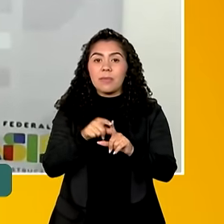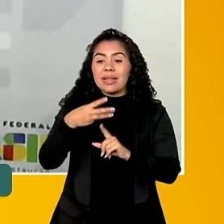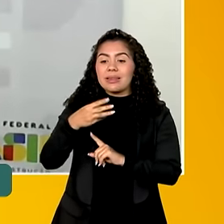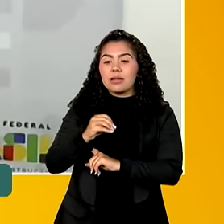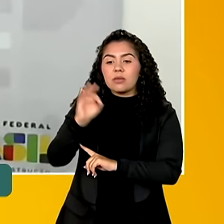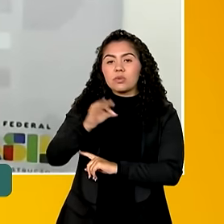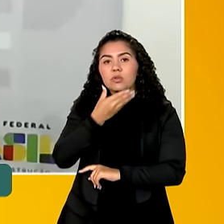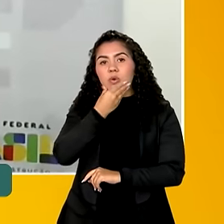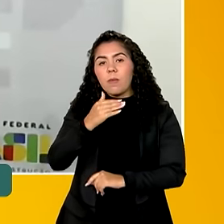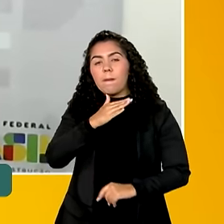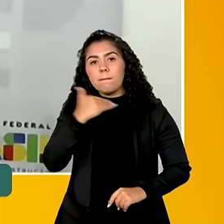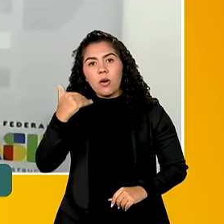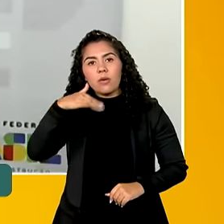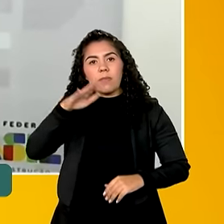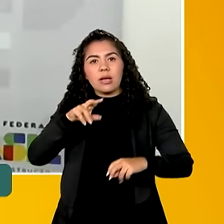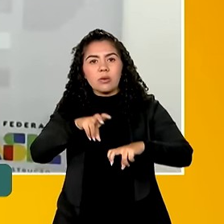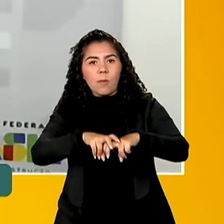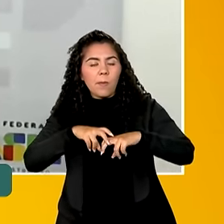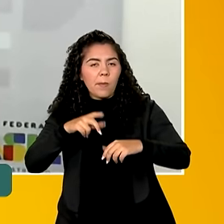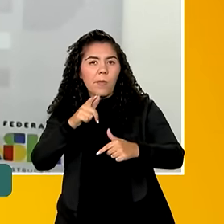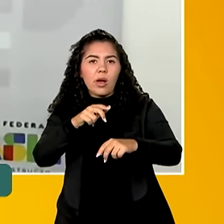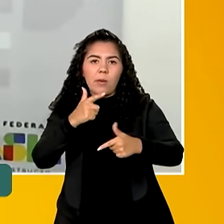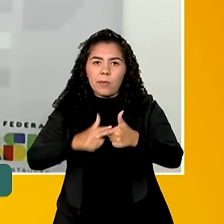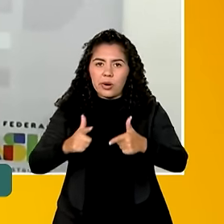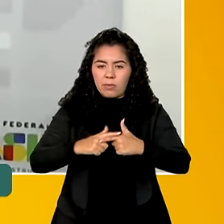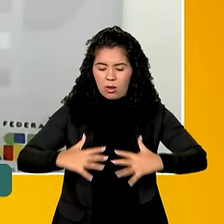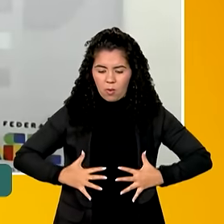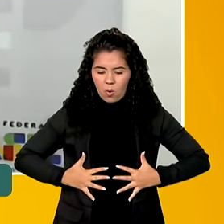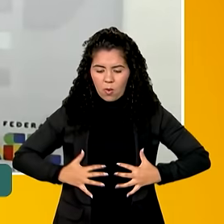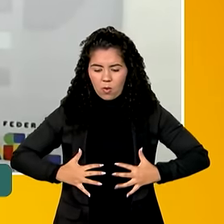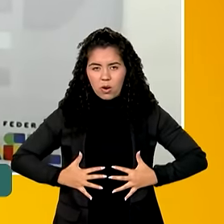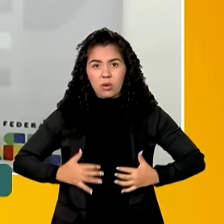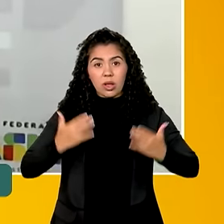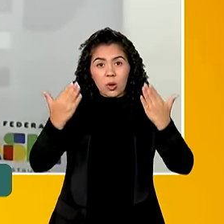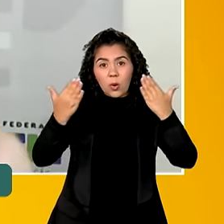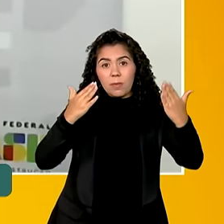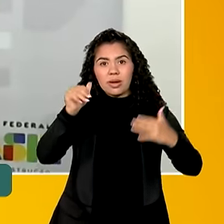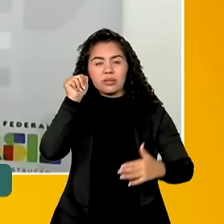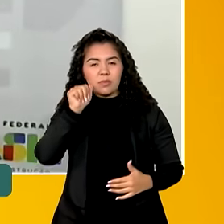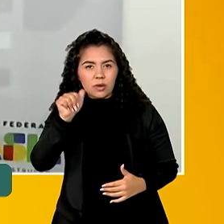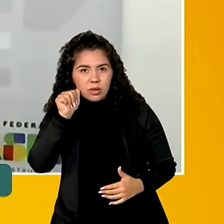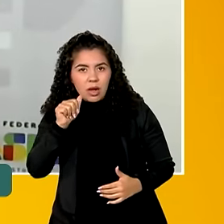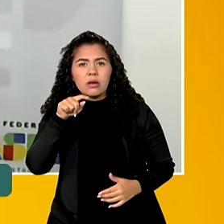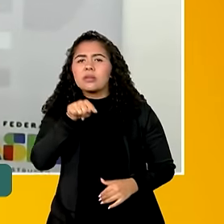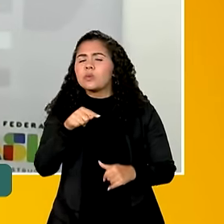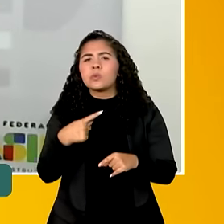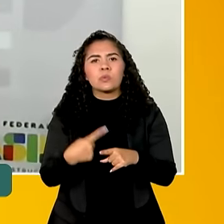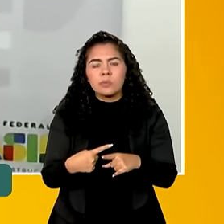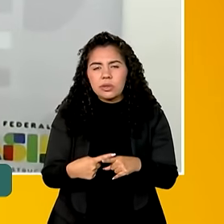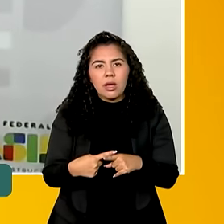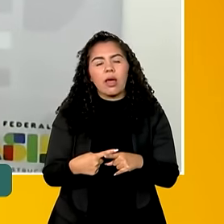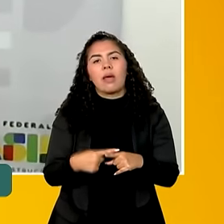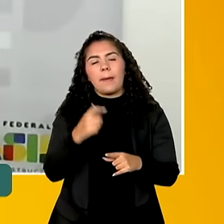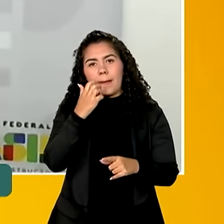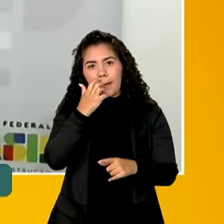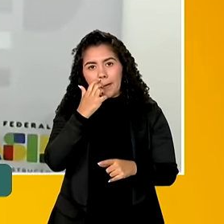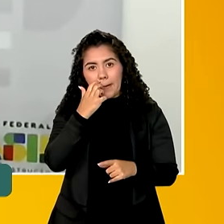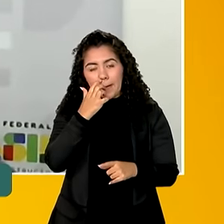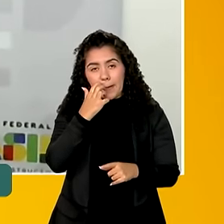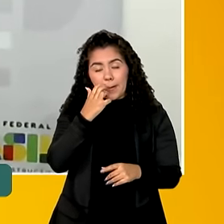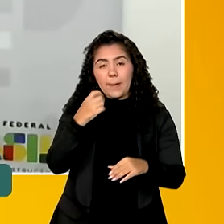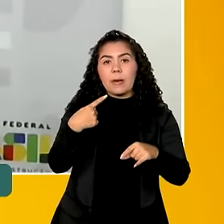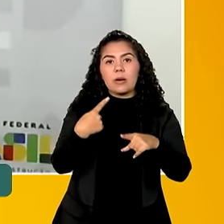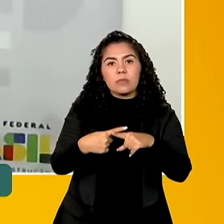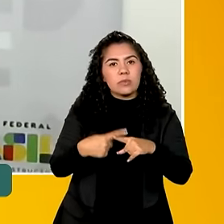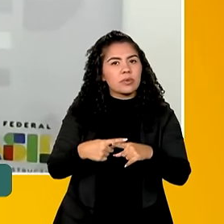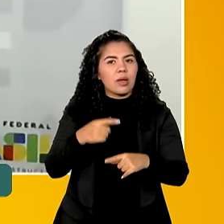por problemas pulmonares em comparação às mulheres. Isso tem muito a ver, em especial, com as menores